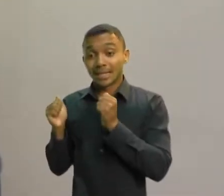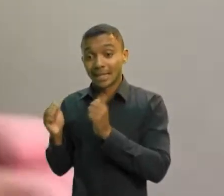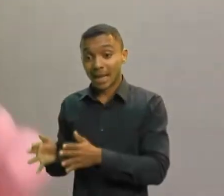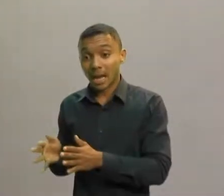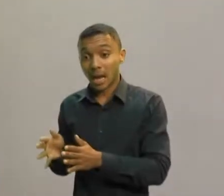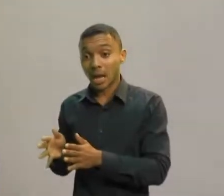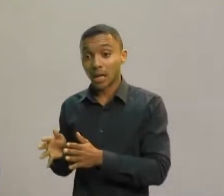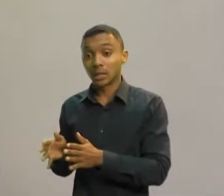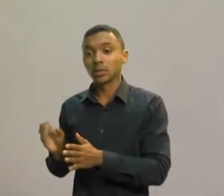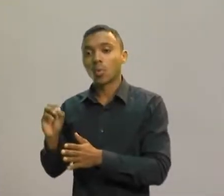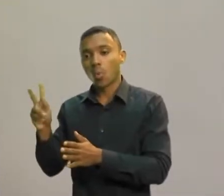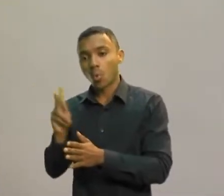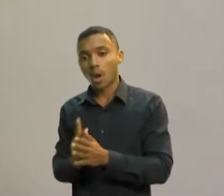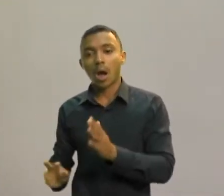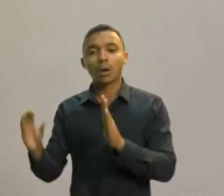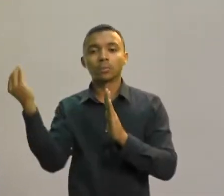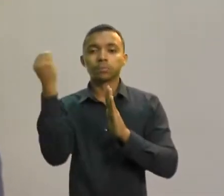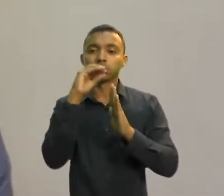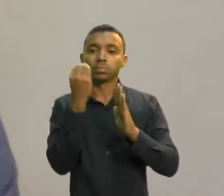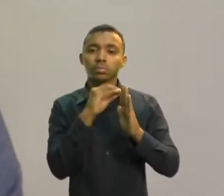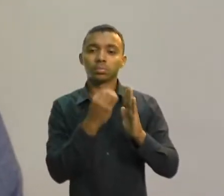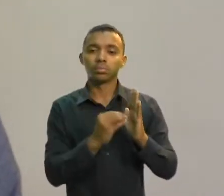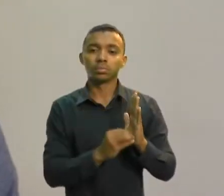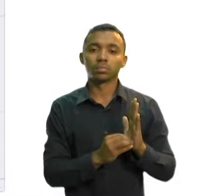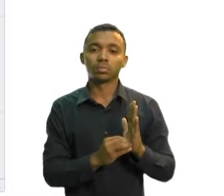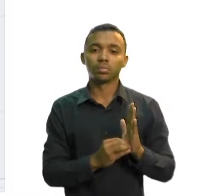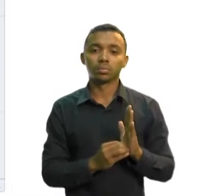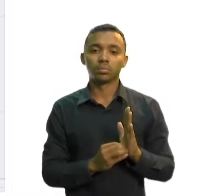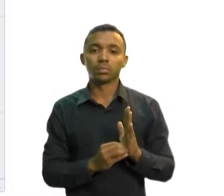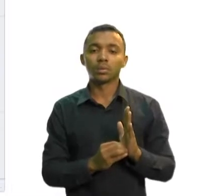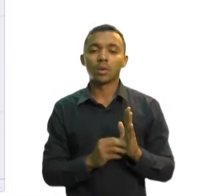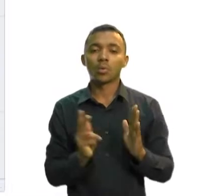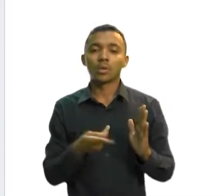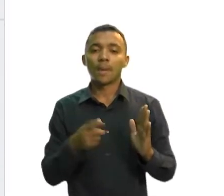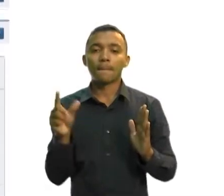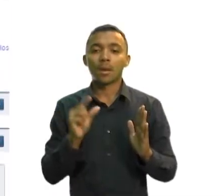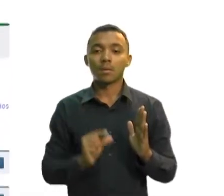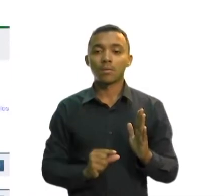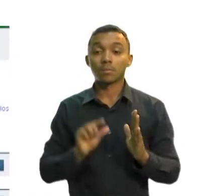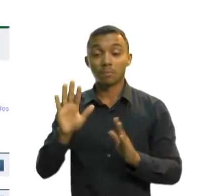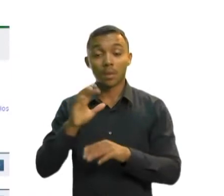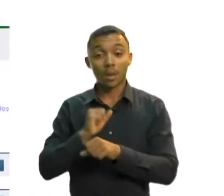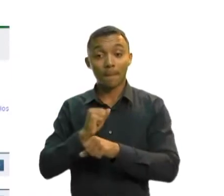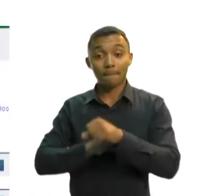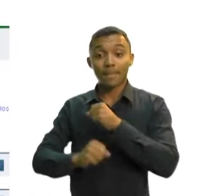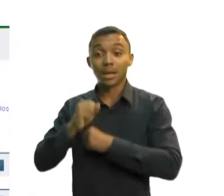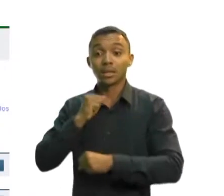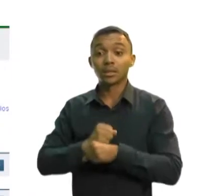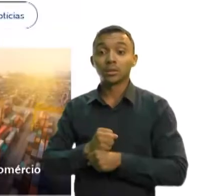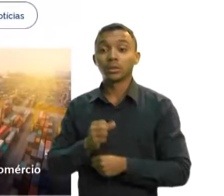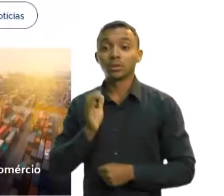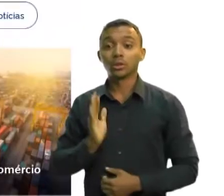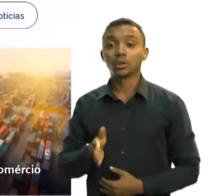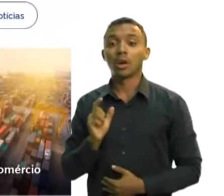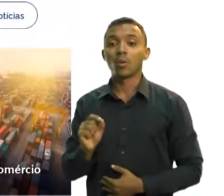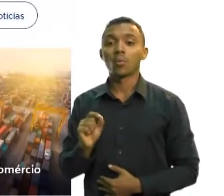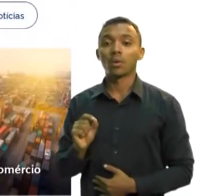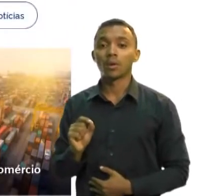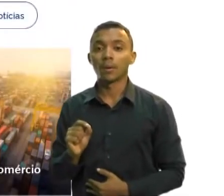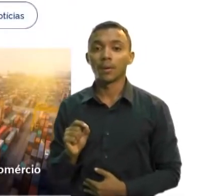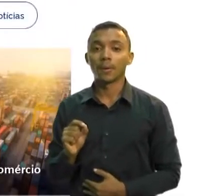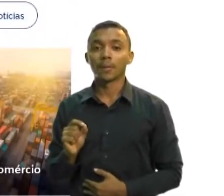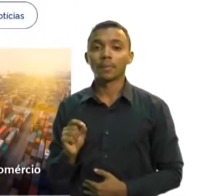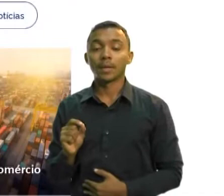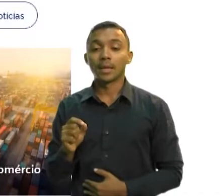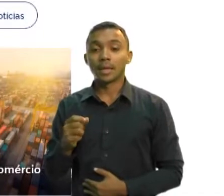na sua declaração, tendo a sua dedução. No ano passado, foram entregues dentro do prazo 770